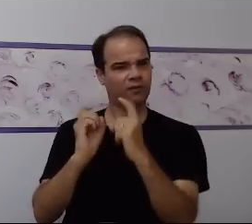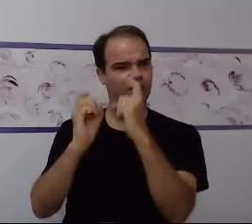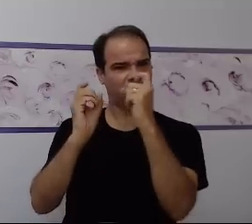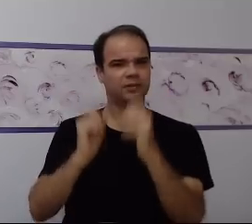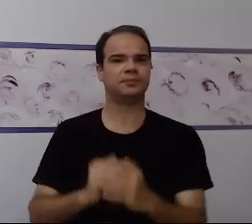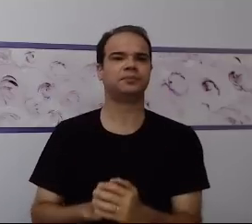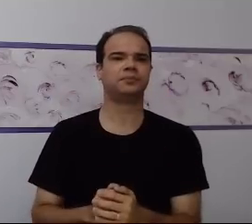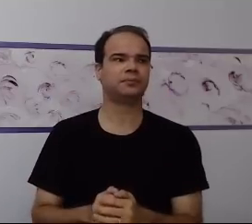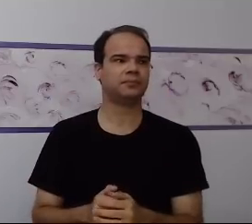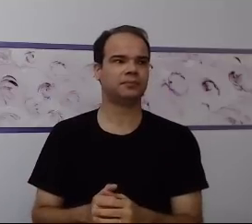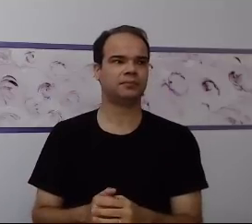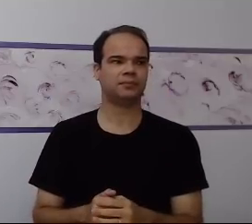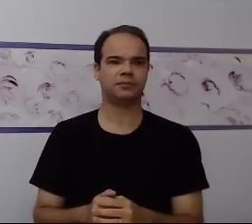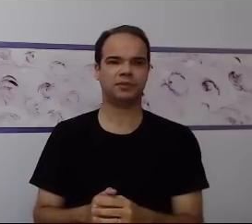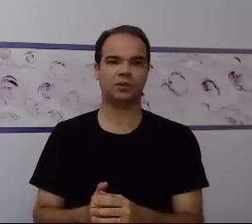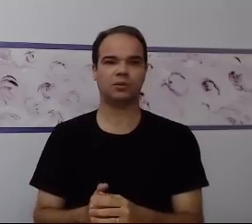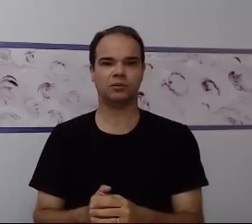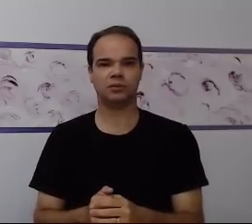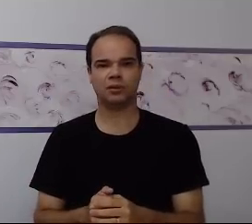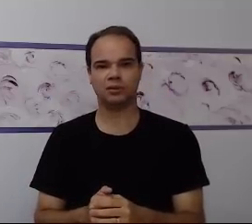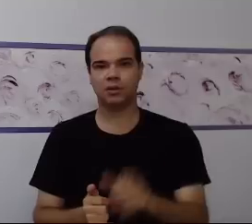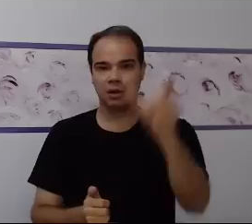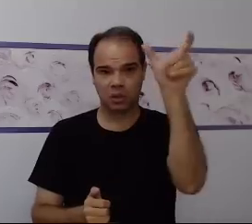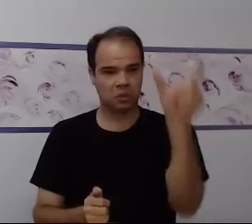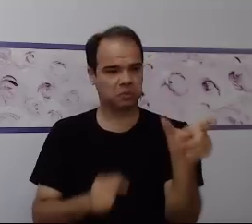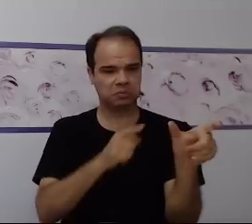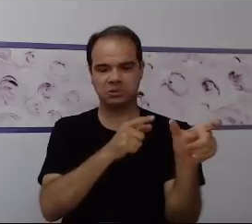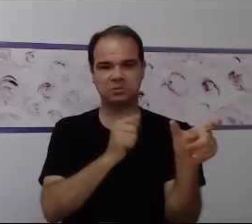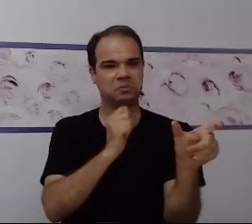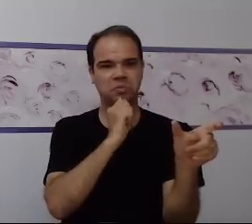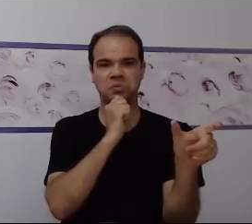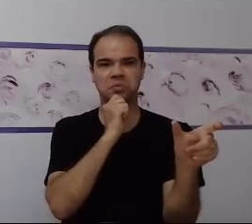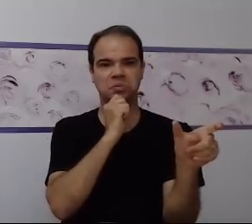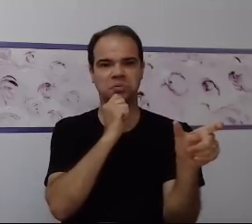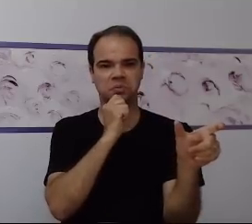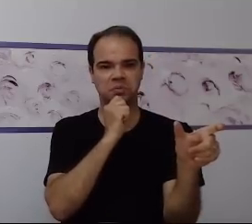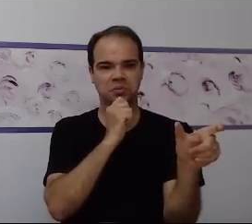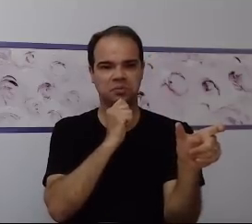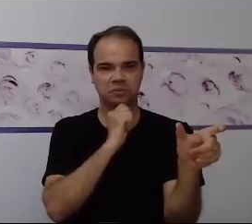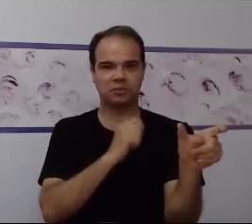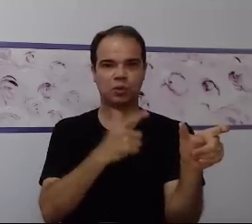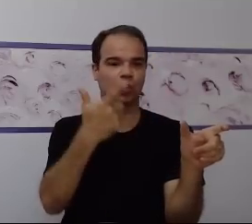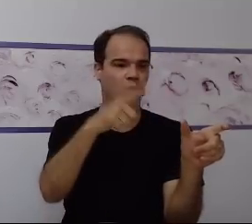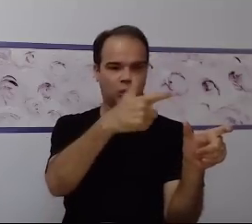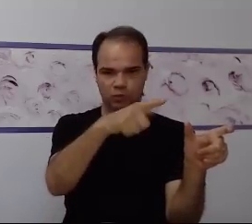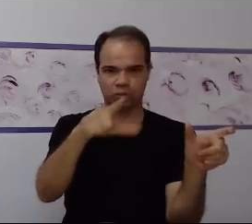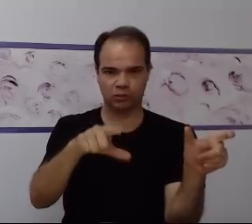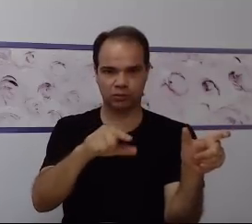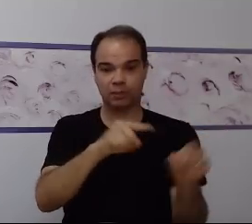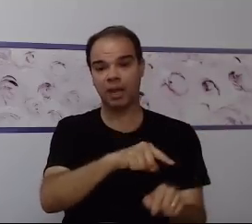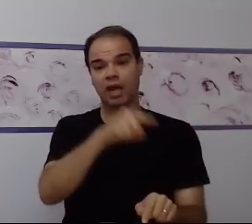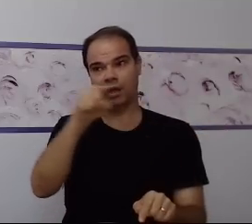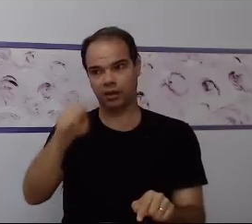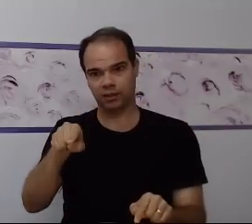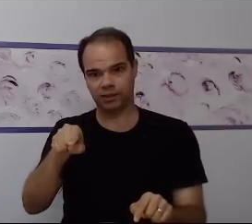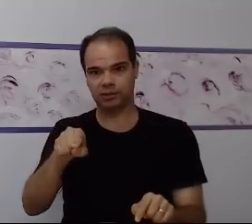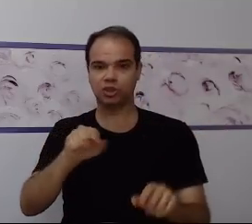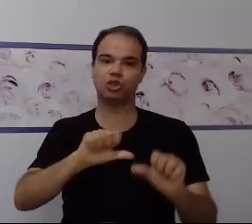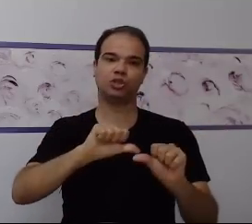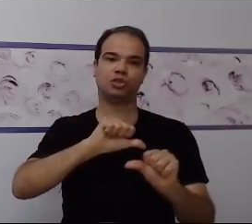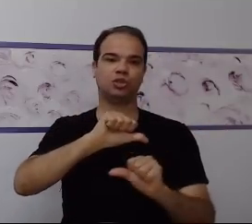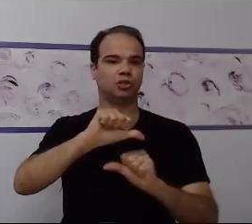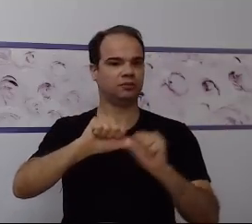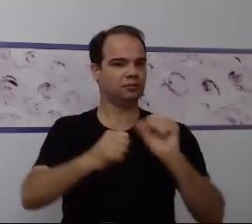uma atividade aí sem nenhum recurso visual, que seria o apresentado pra sala de aula, e depois eu tenho uma atividade já